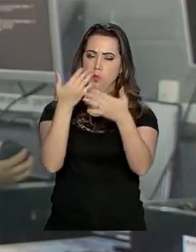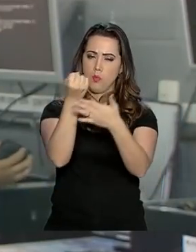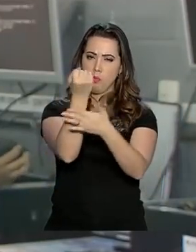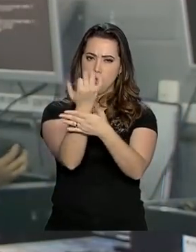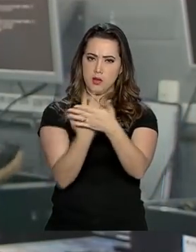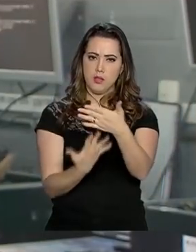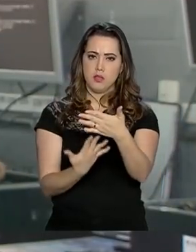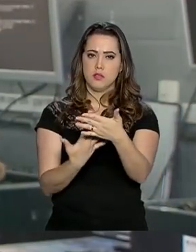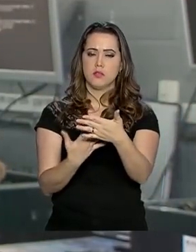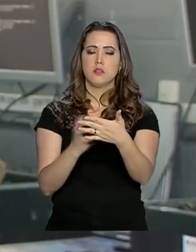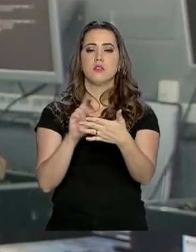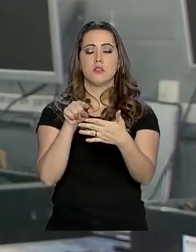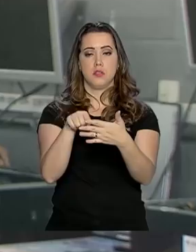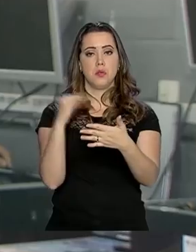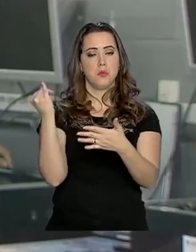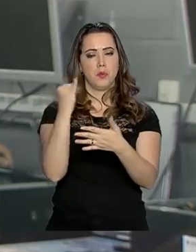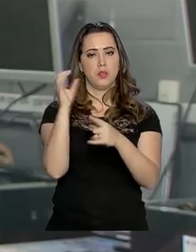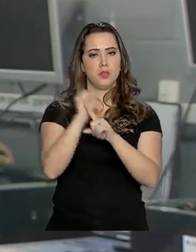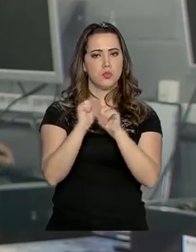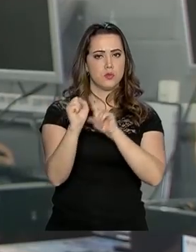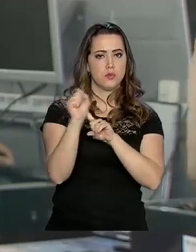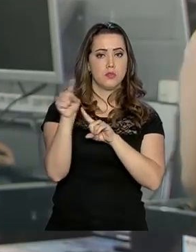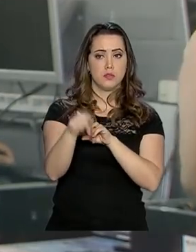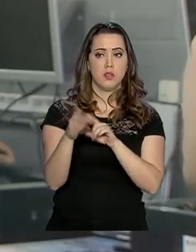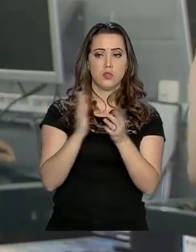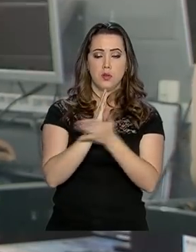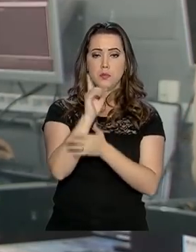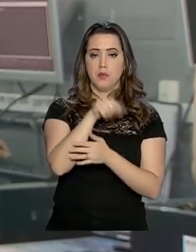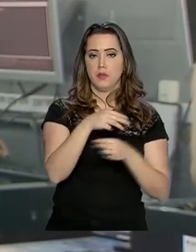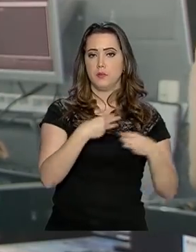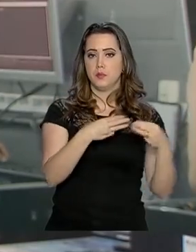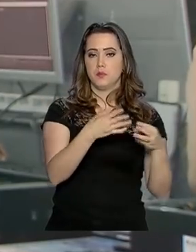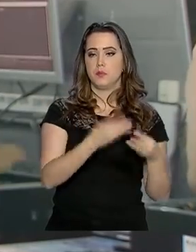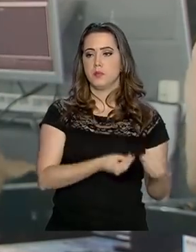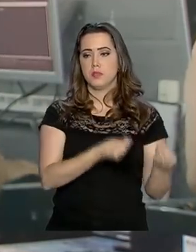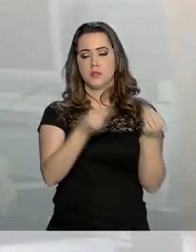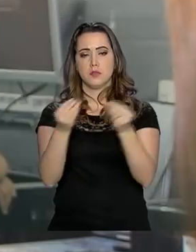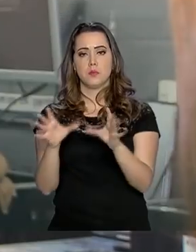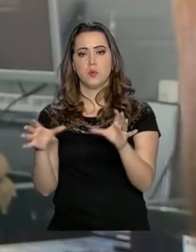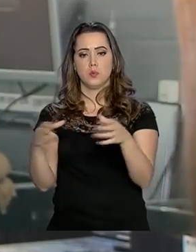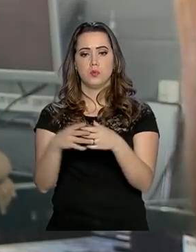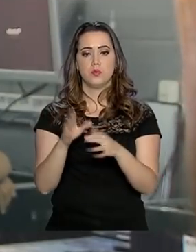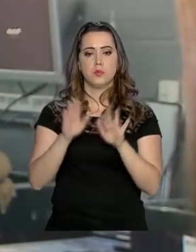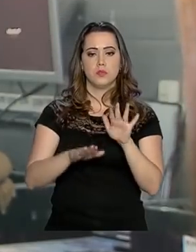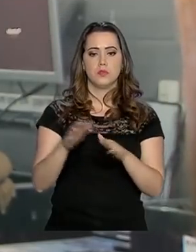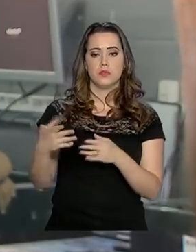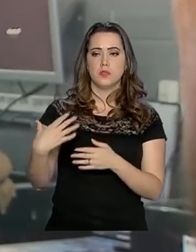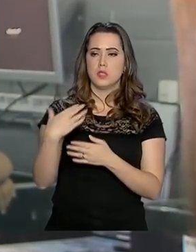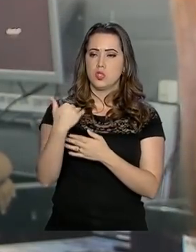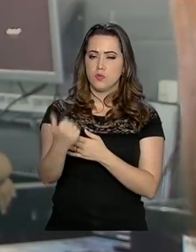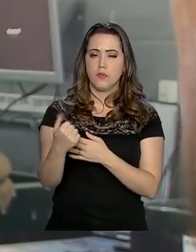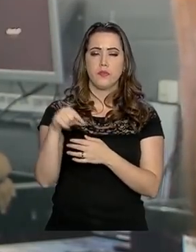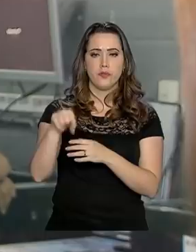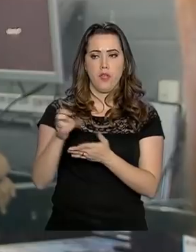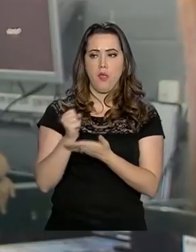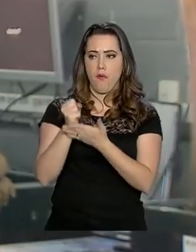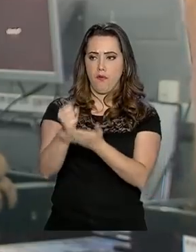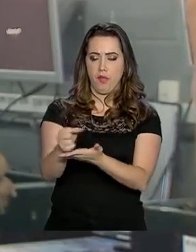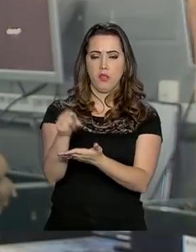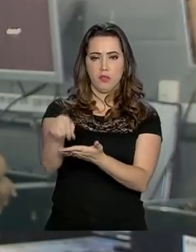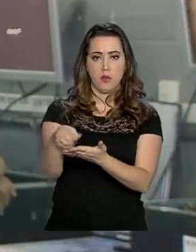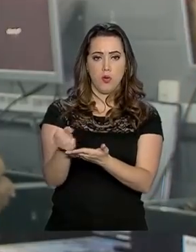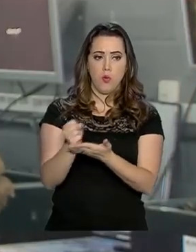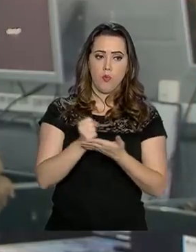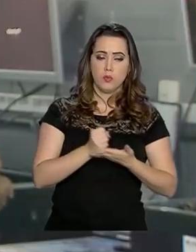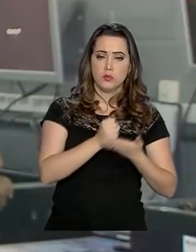entidades que têm um cunho social, que são aprovadas por eles para receber esses equipamentos. Às vezes eles vêm buscar, às vezes nós iremos entregar